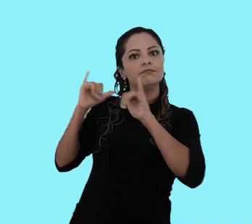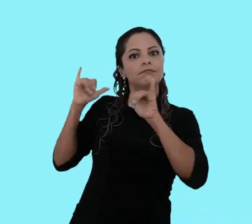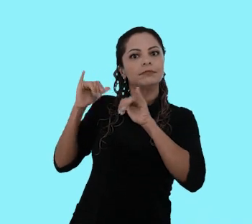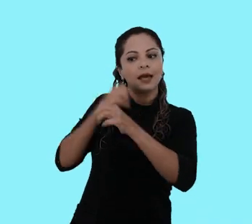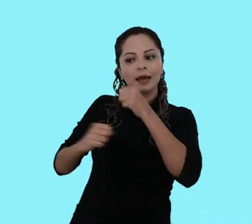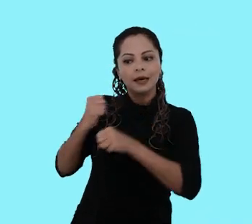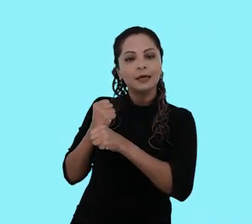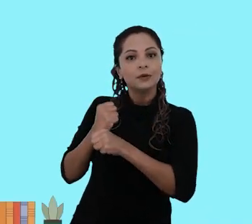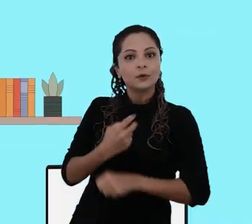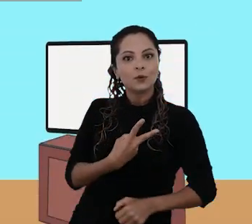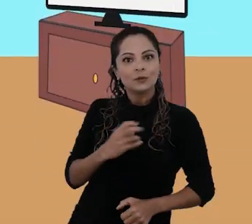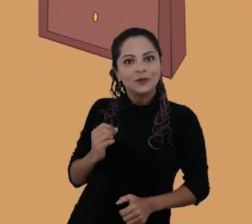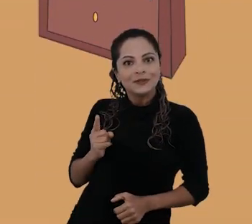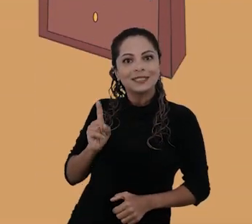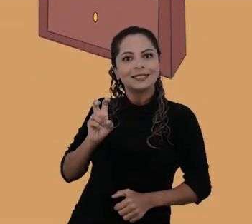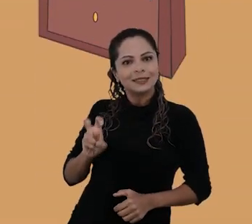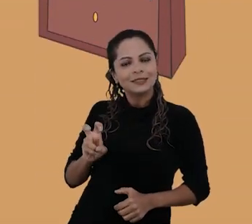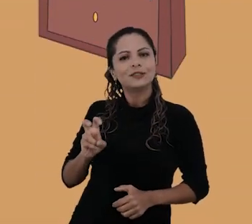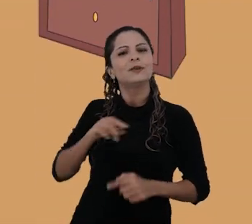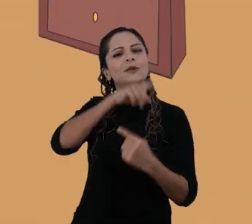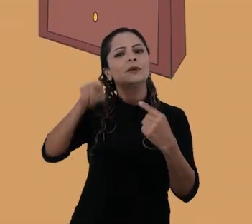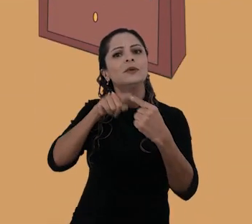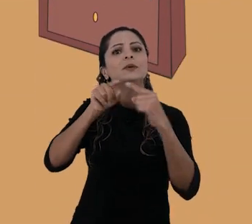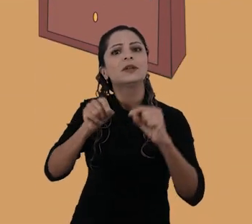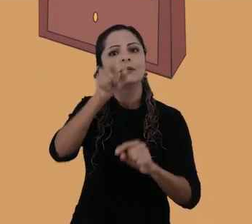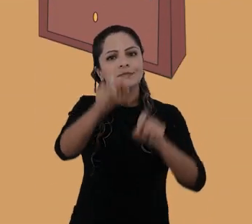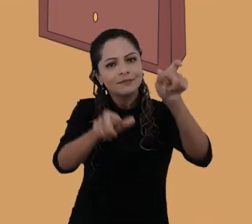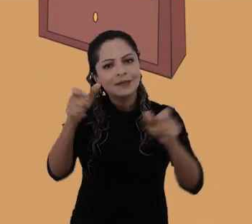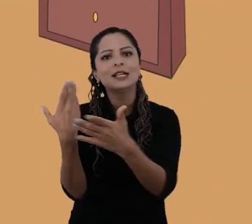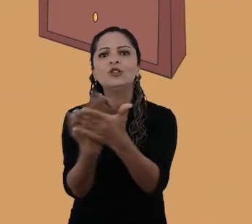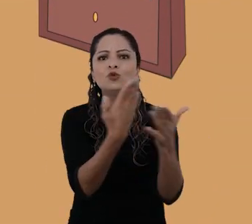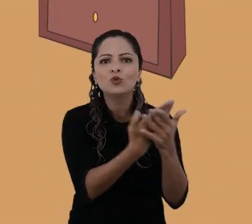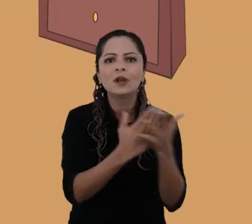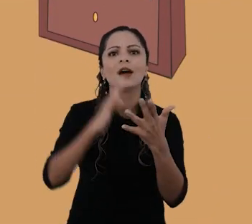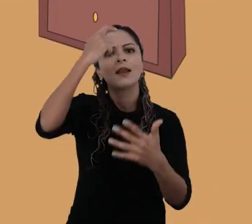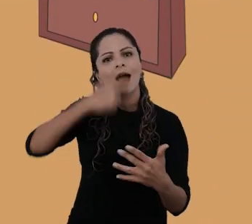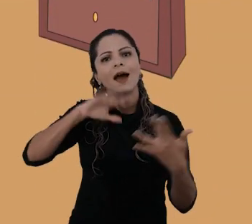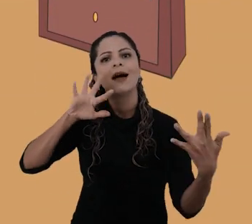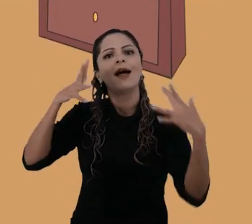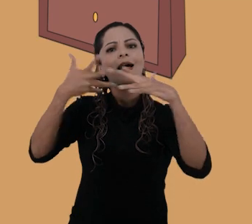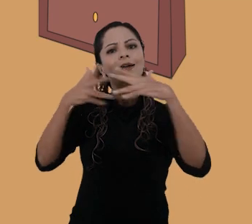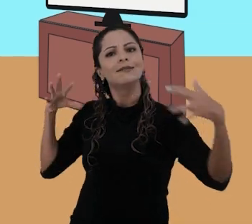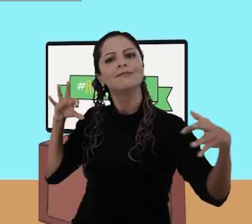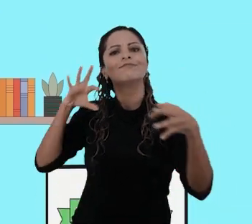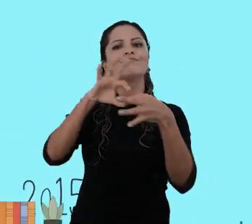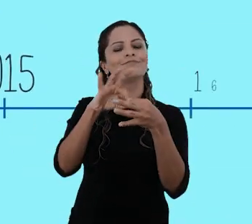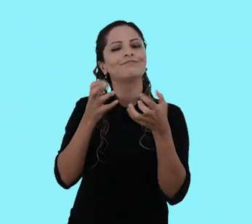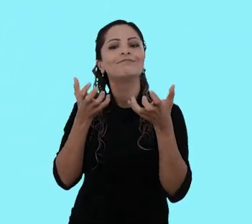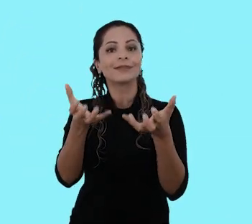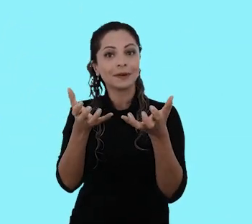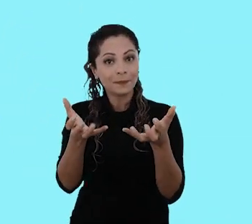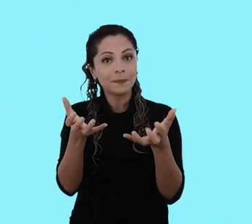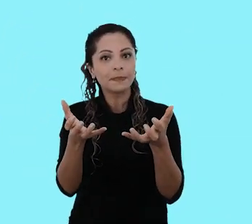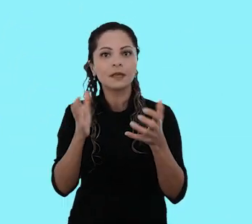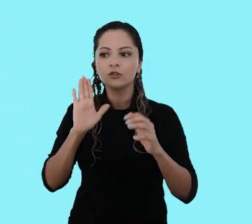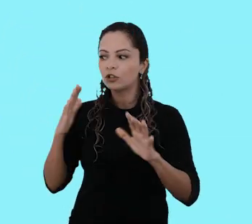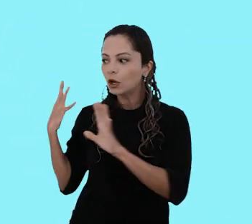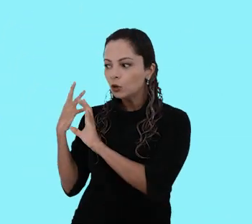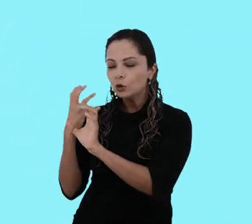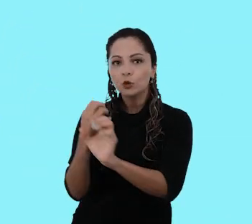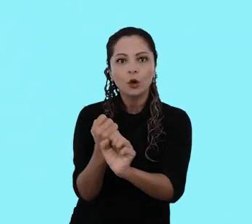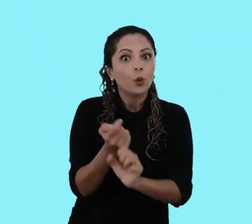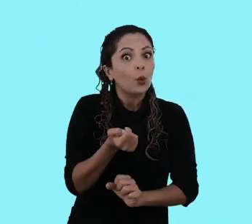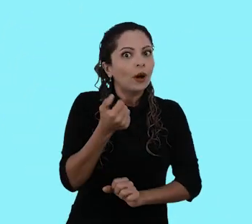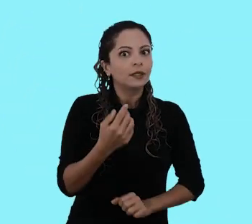procuramos aproximar a AGU de você, cidadão, estudante e quem está aqui nos assistindo. Nesse período, produzimos quase